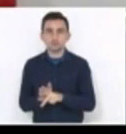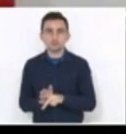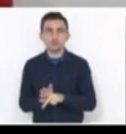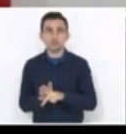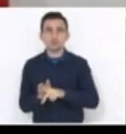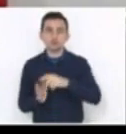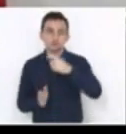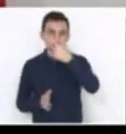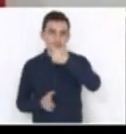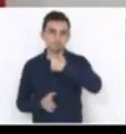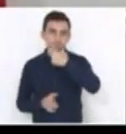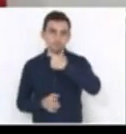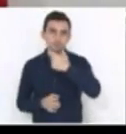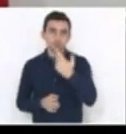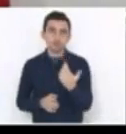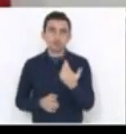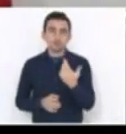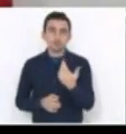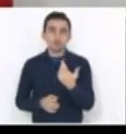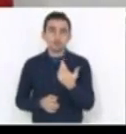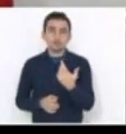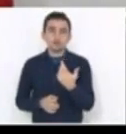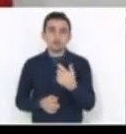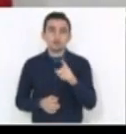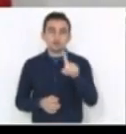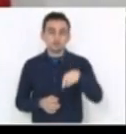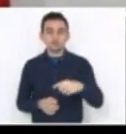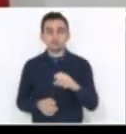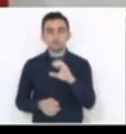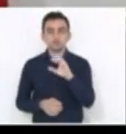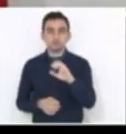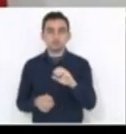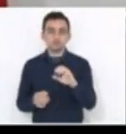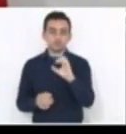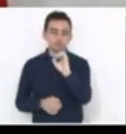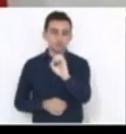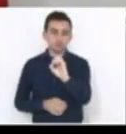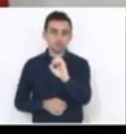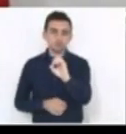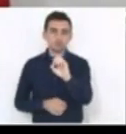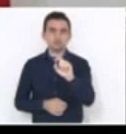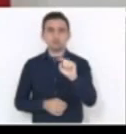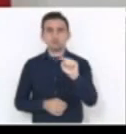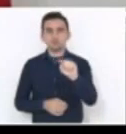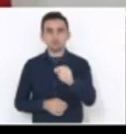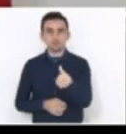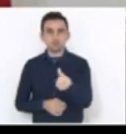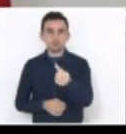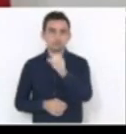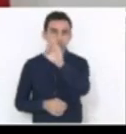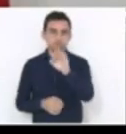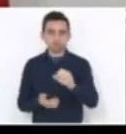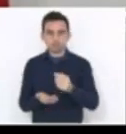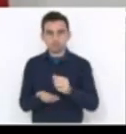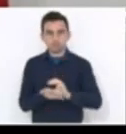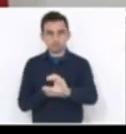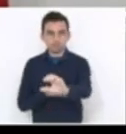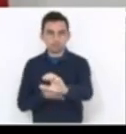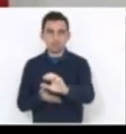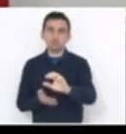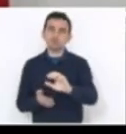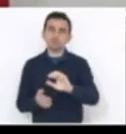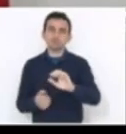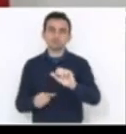0,9% da receita corrente líquida, depois numa emenda do deputado Darcy, arredondando para